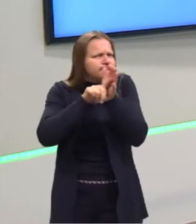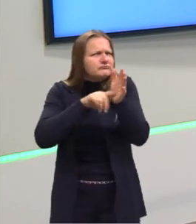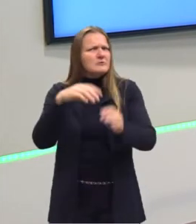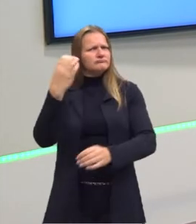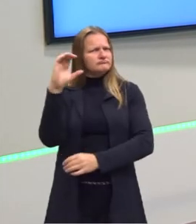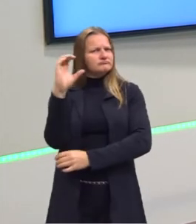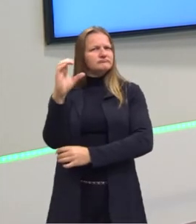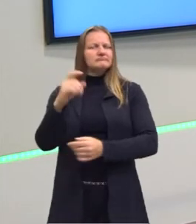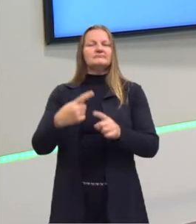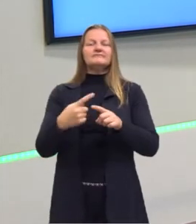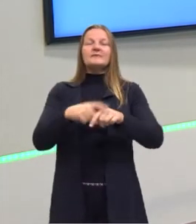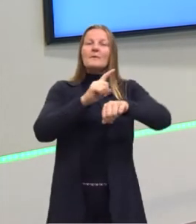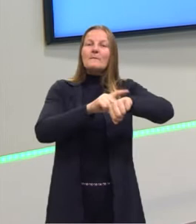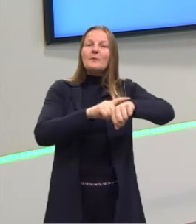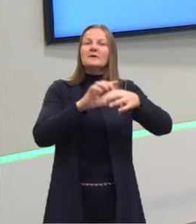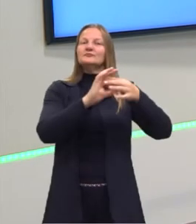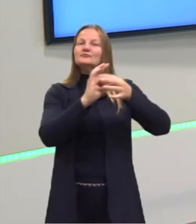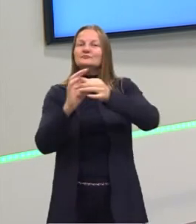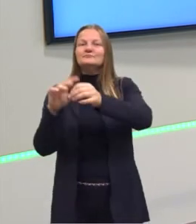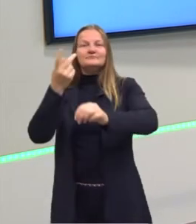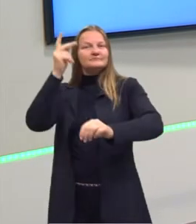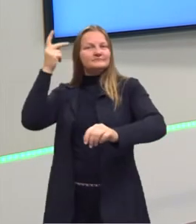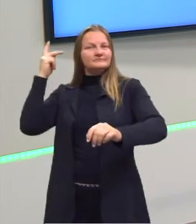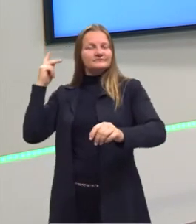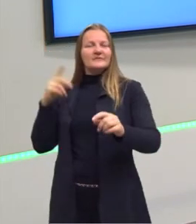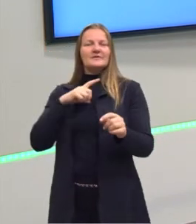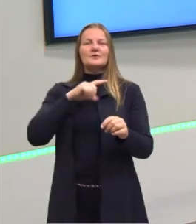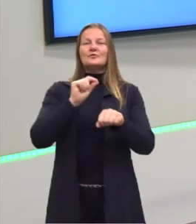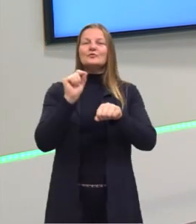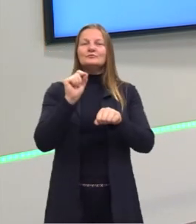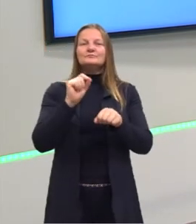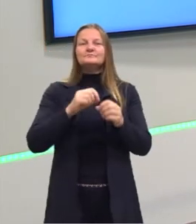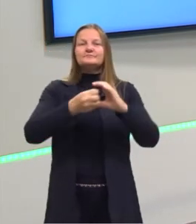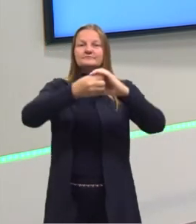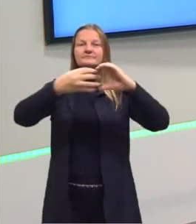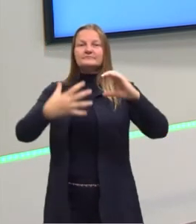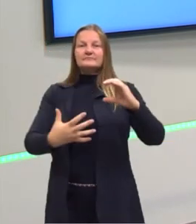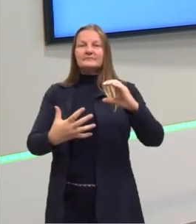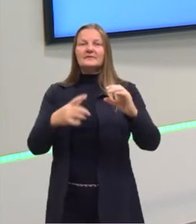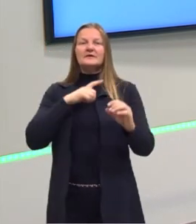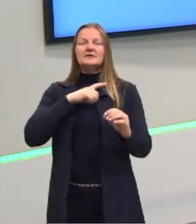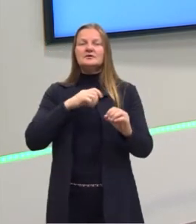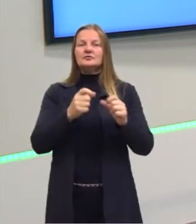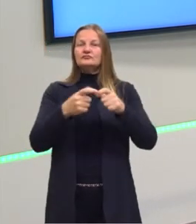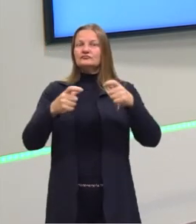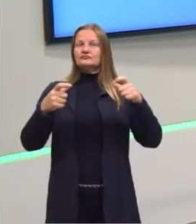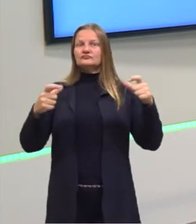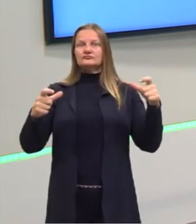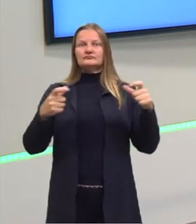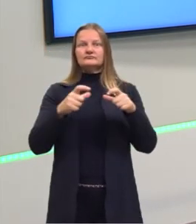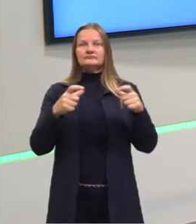que nesse momento, nesse contexto histórico, nós temos uma grande,